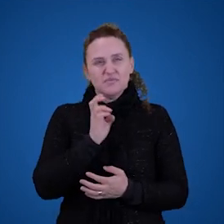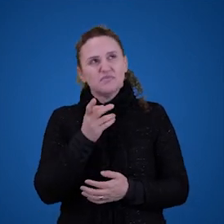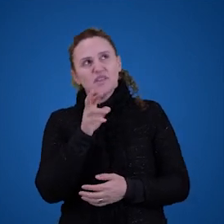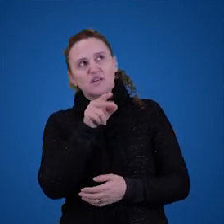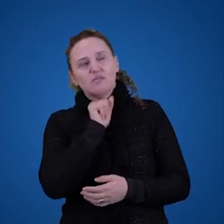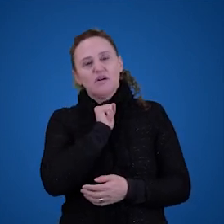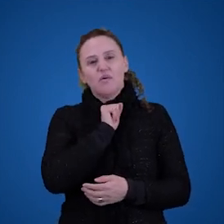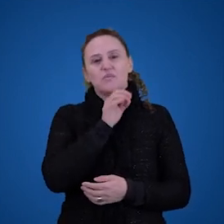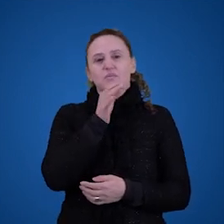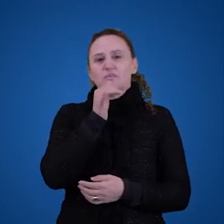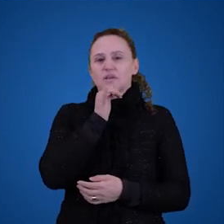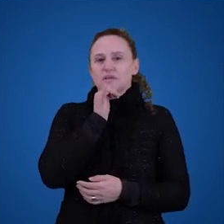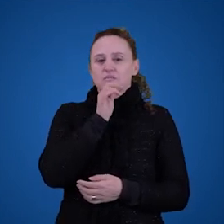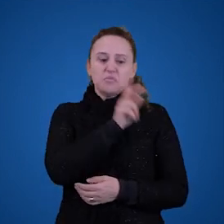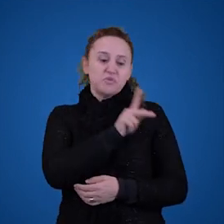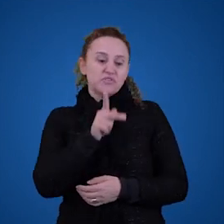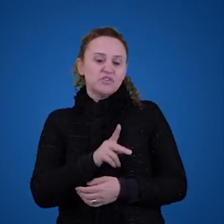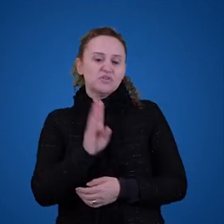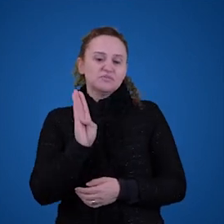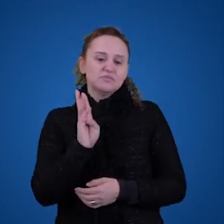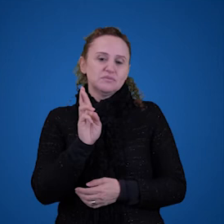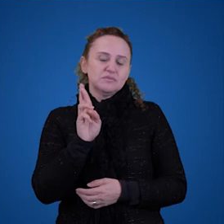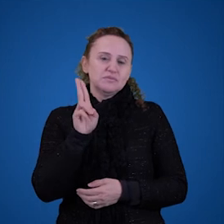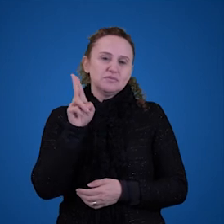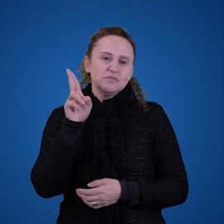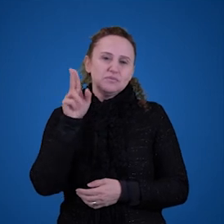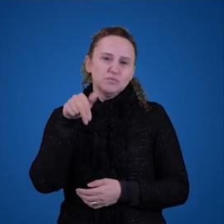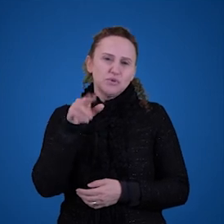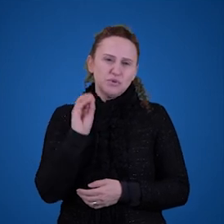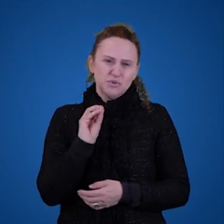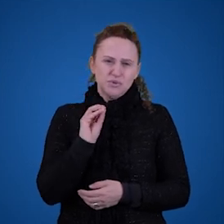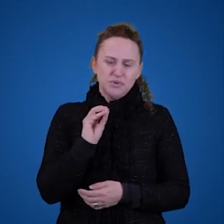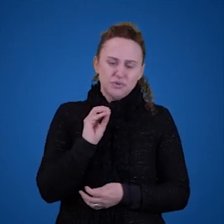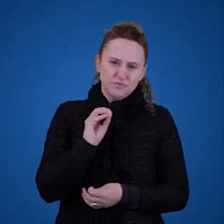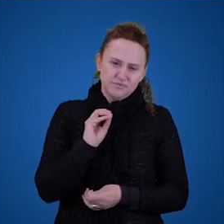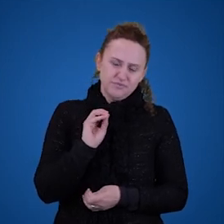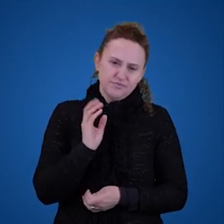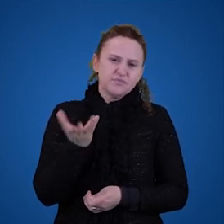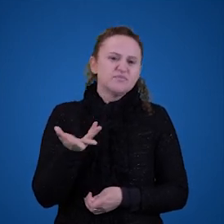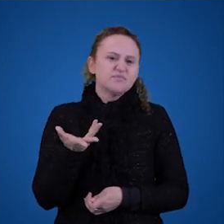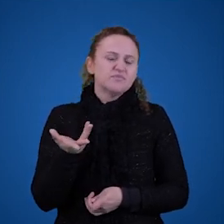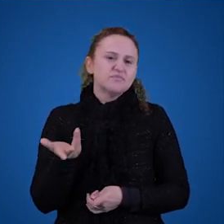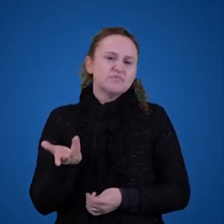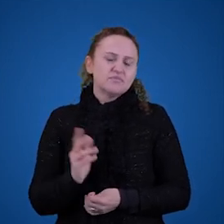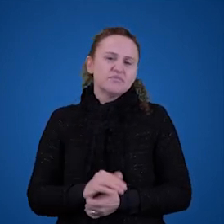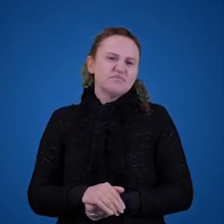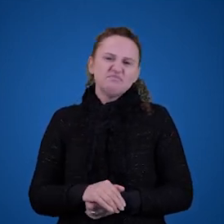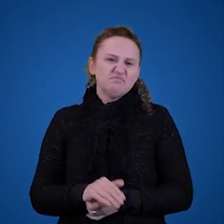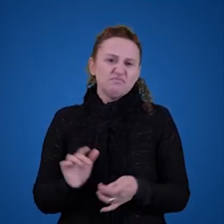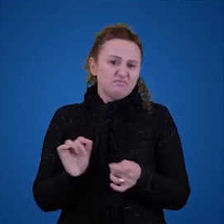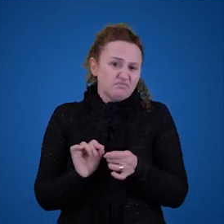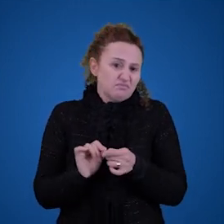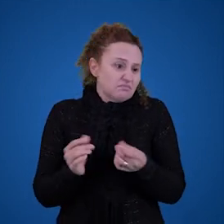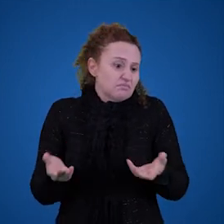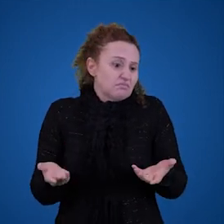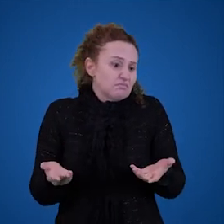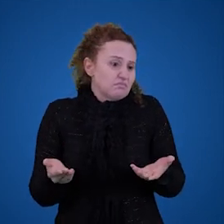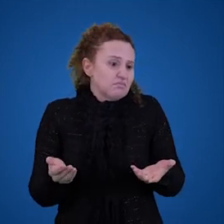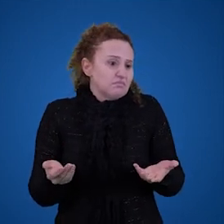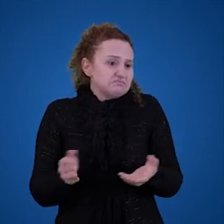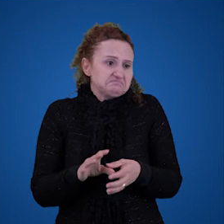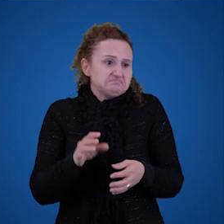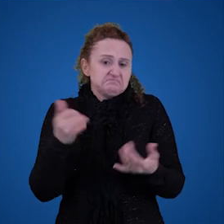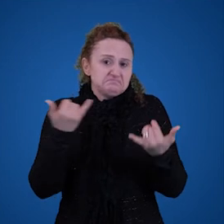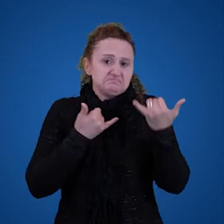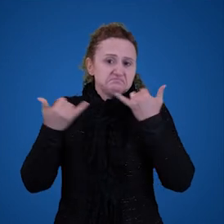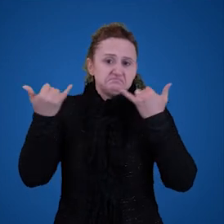professor Bruno isso é uma identidade que a gente chama de trivial de trivial porque ela não informa nada a gente não ganhou nenhuma informação com